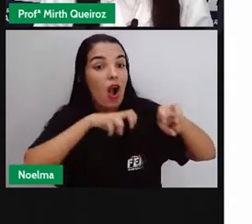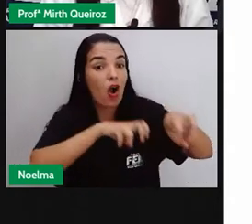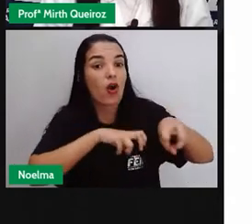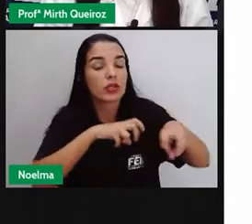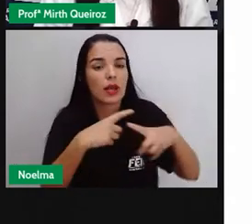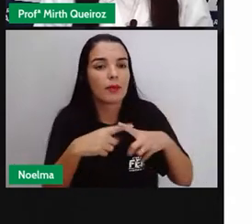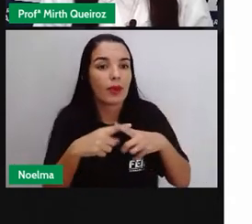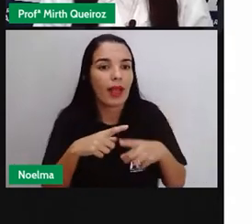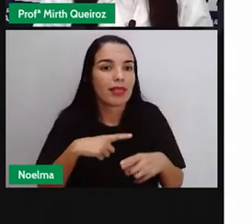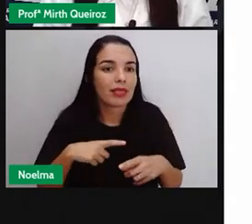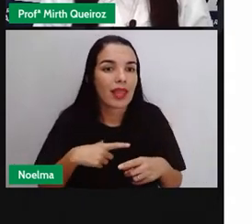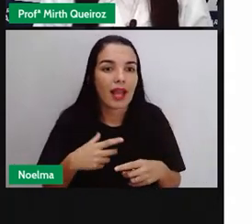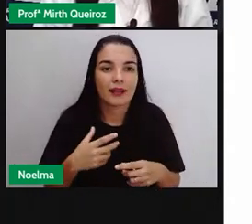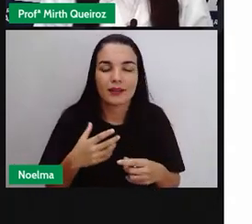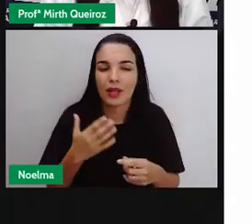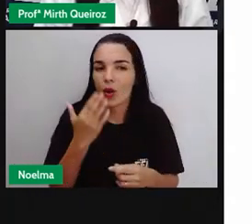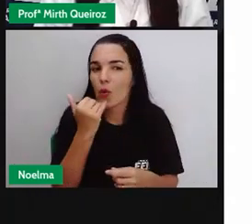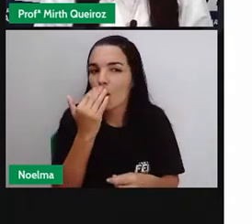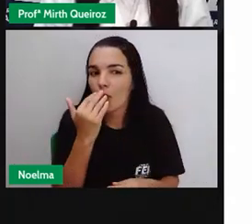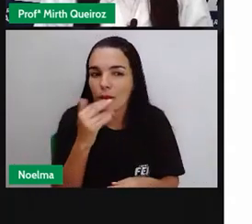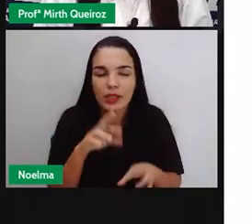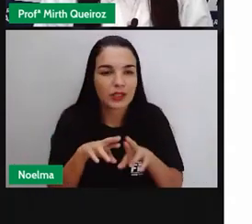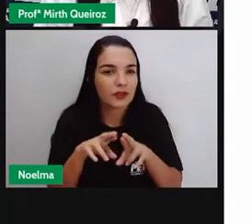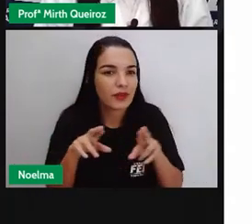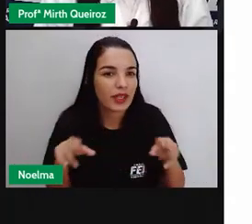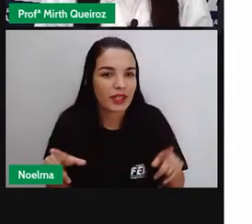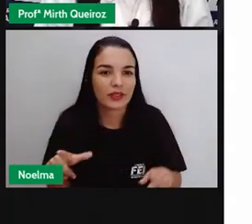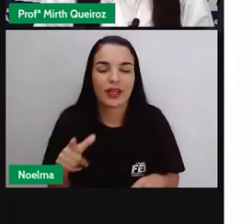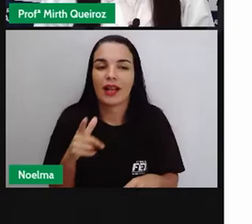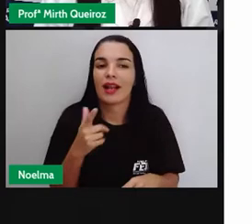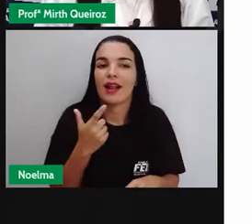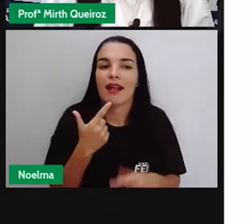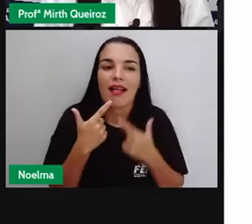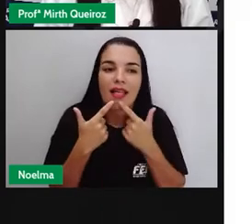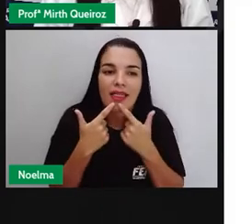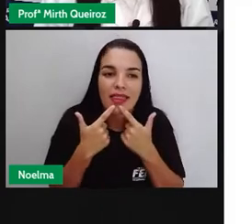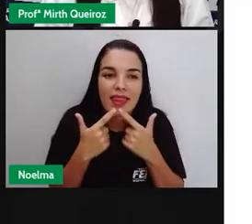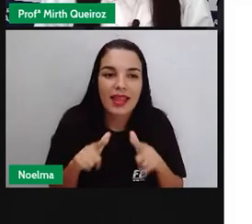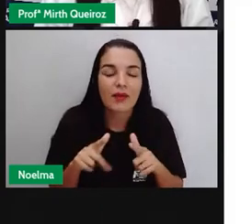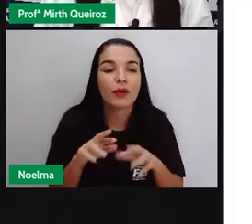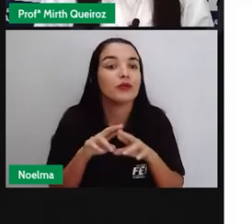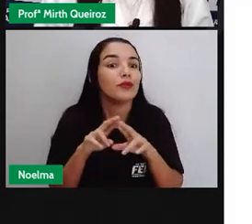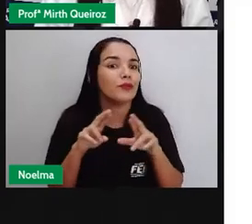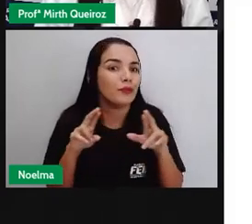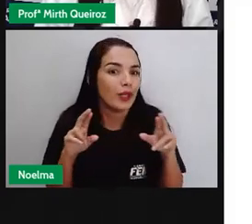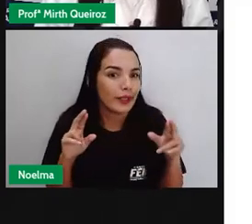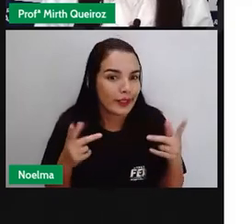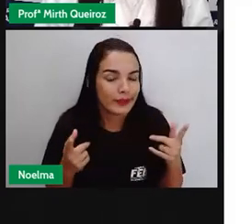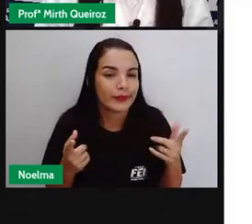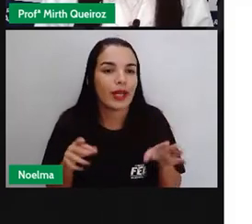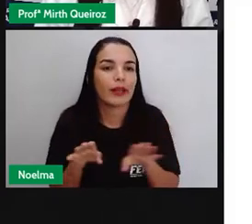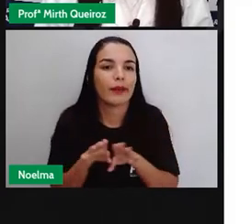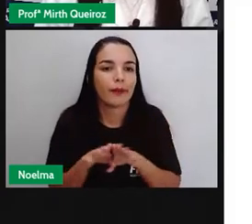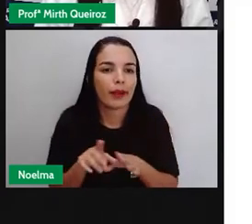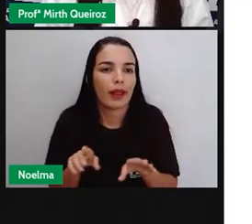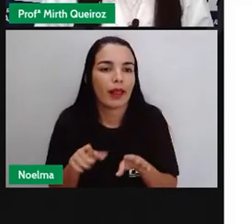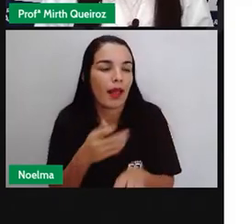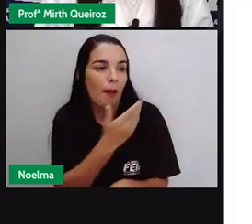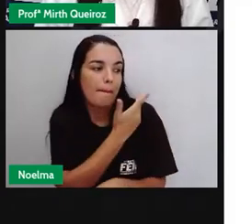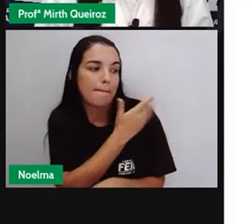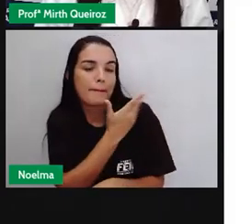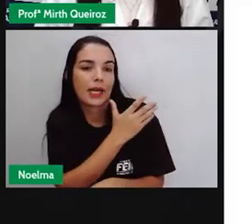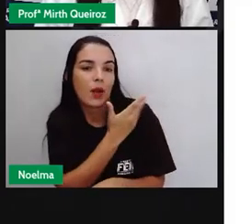culturais de hábitos alimentares e de idioma, havia também o preconceito contra os japoneses